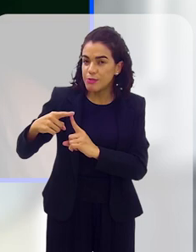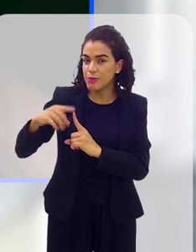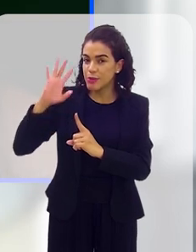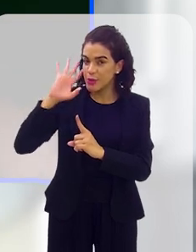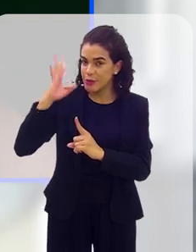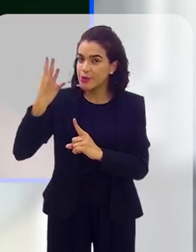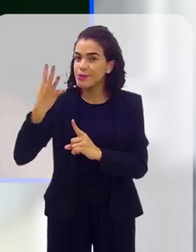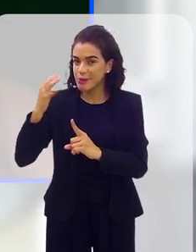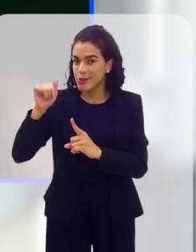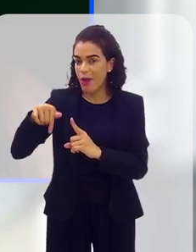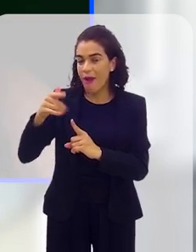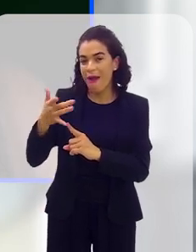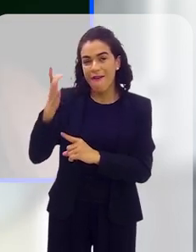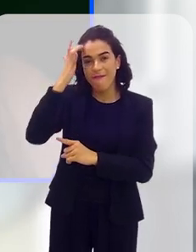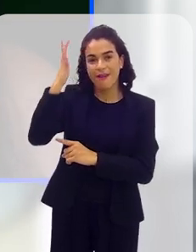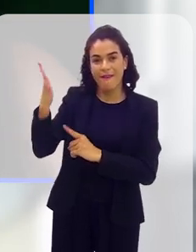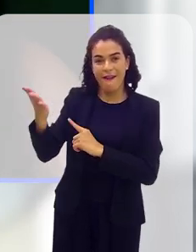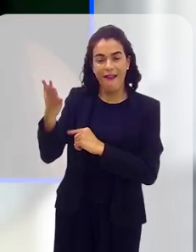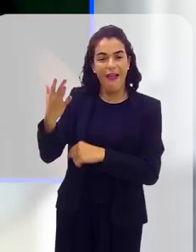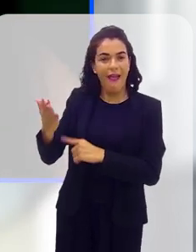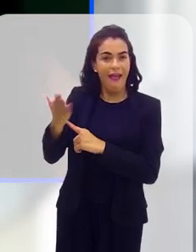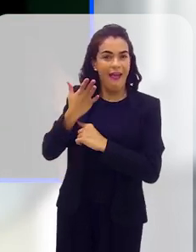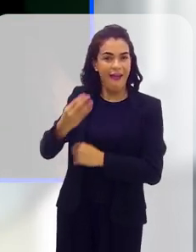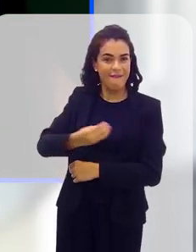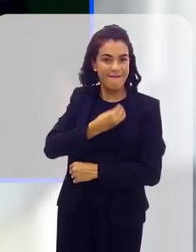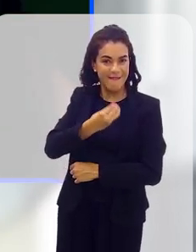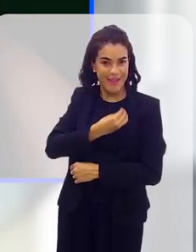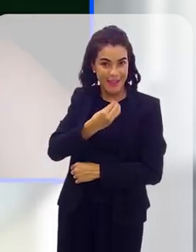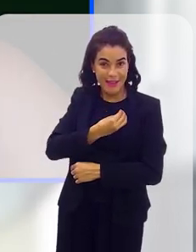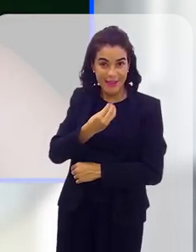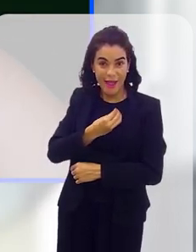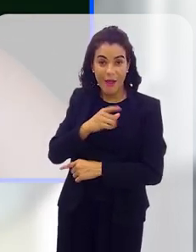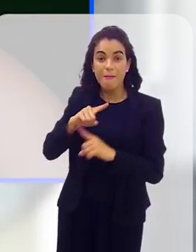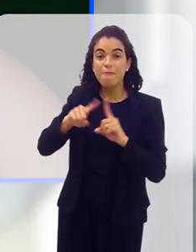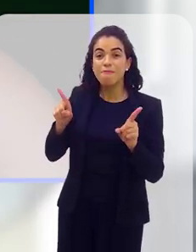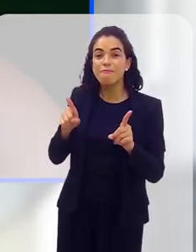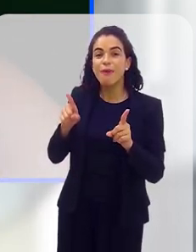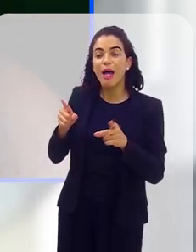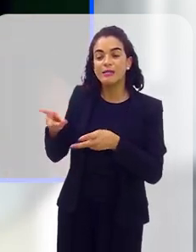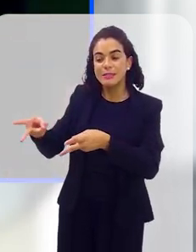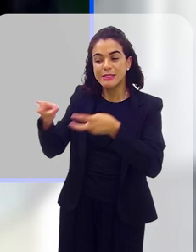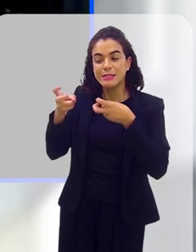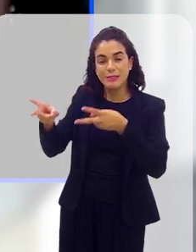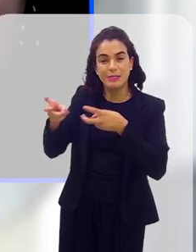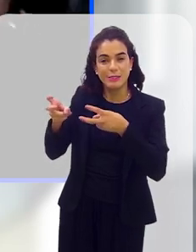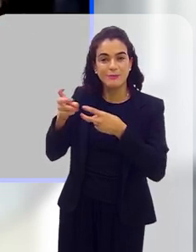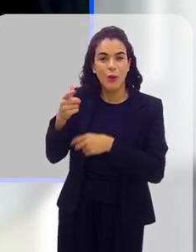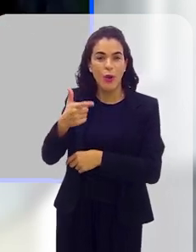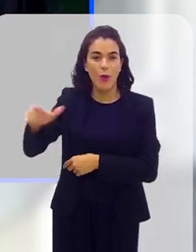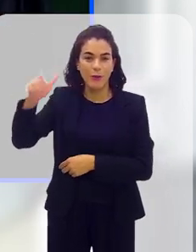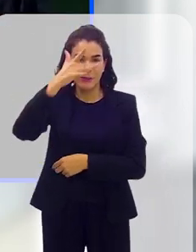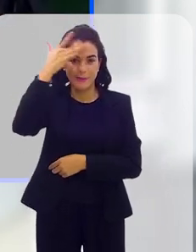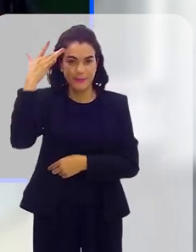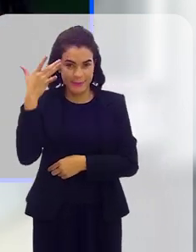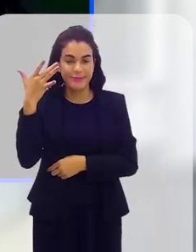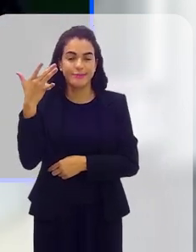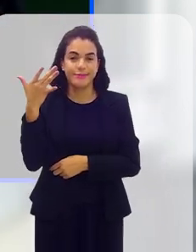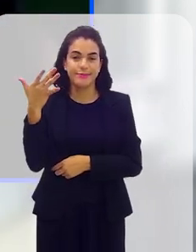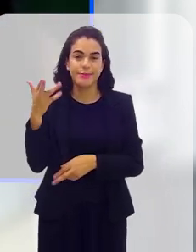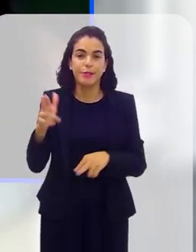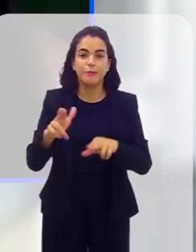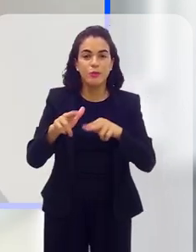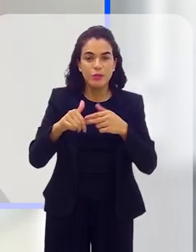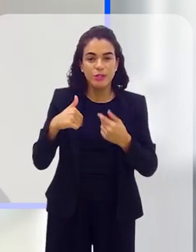formatos, inúmeras soluções que facilitam a vida de uns em detrimento da exploração de